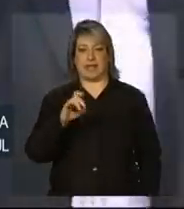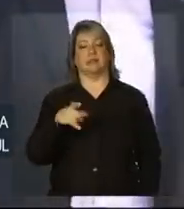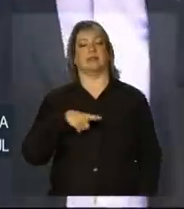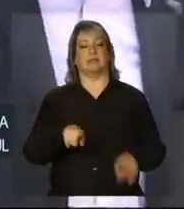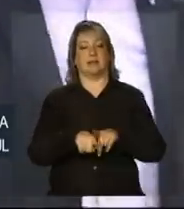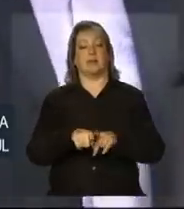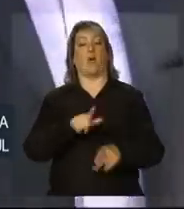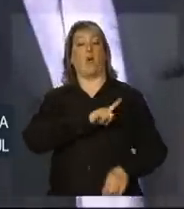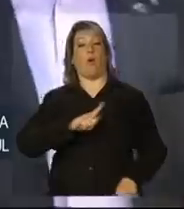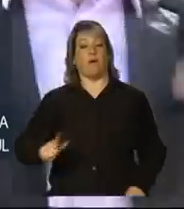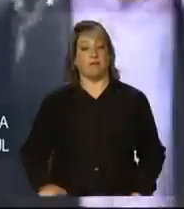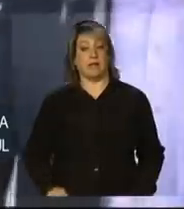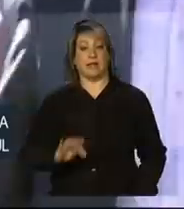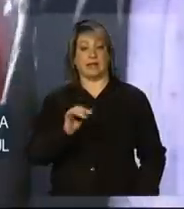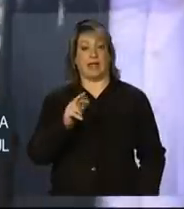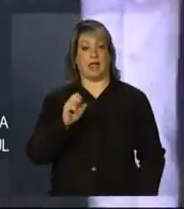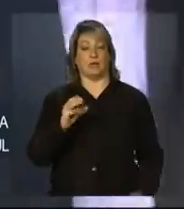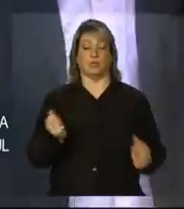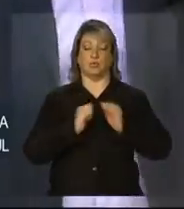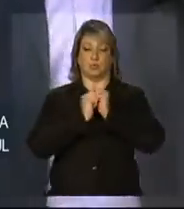governador Tarso Genro.